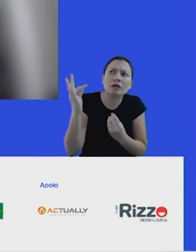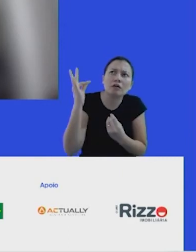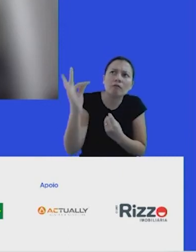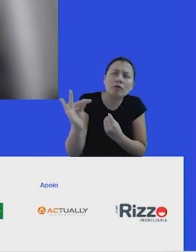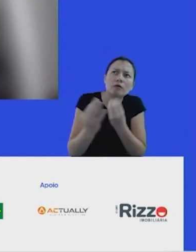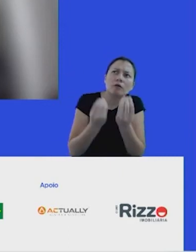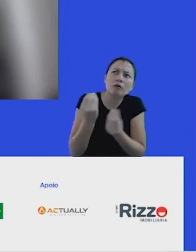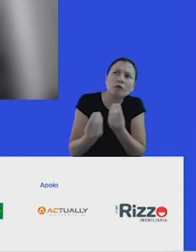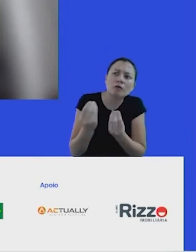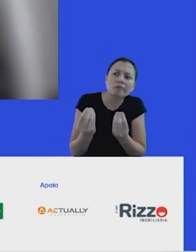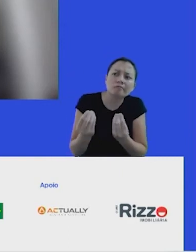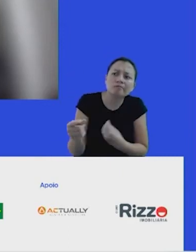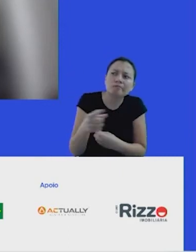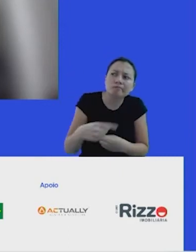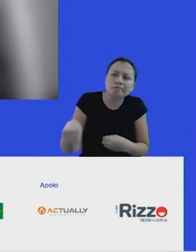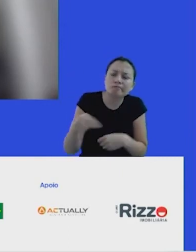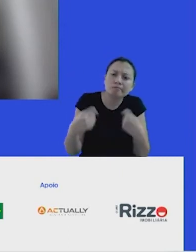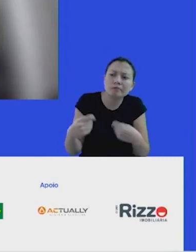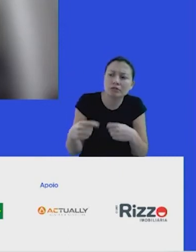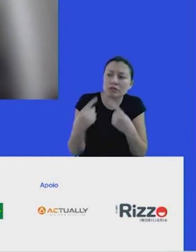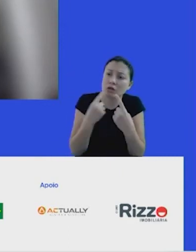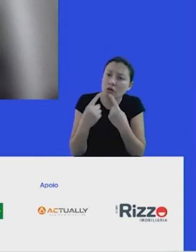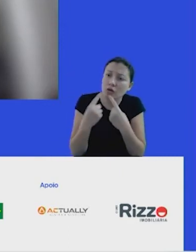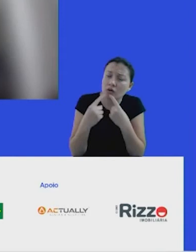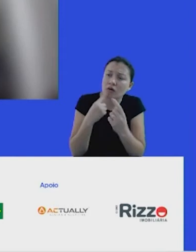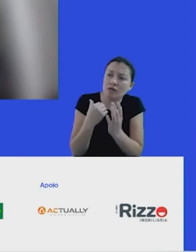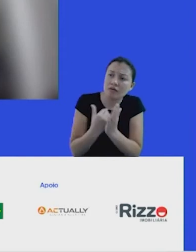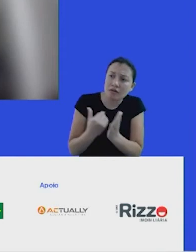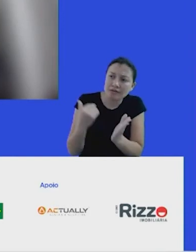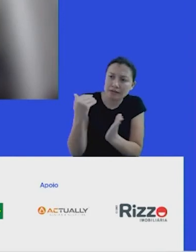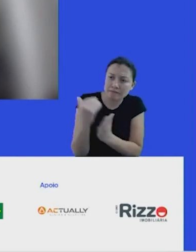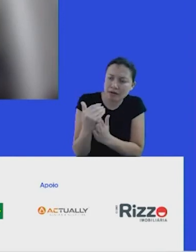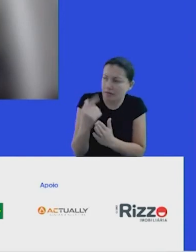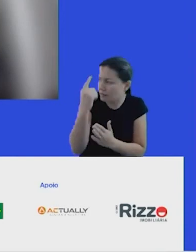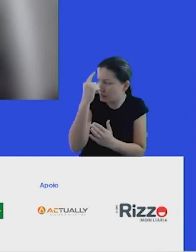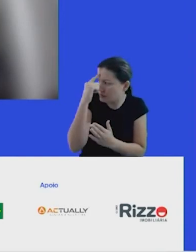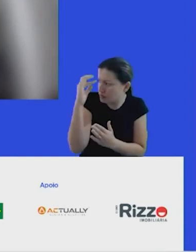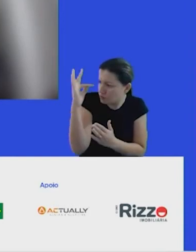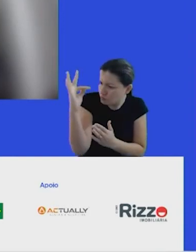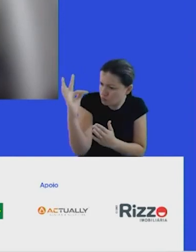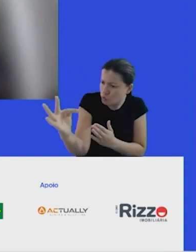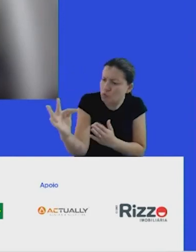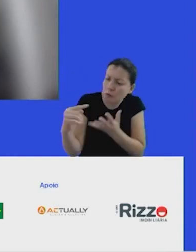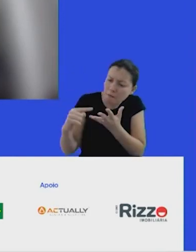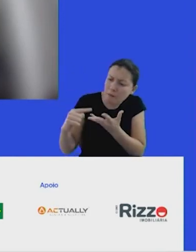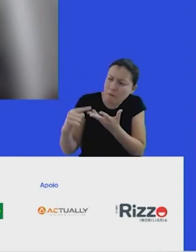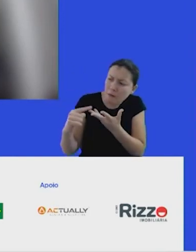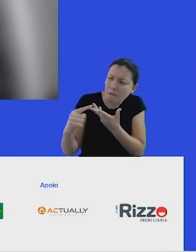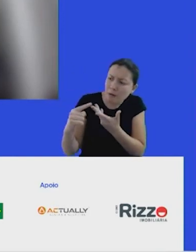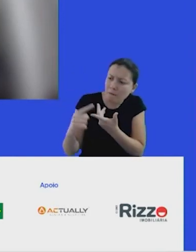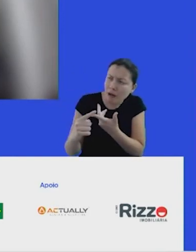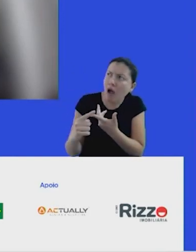Então, a gente precisa inaugurar mais conversas de desenhar esse futuro, mas também de compromissos de ação que permitem